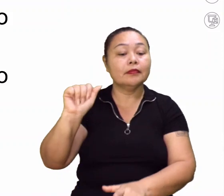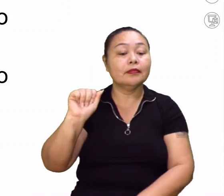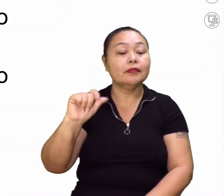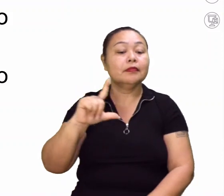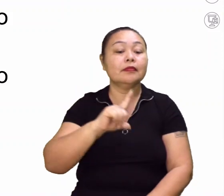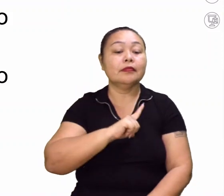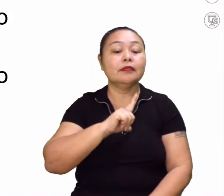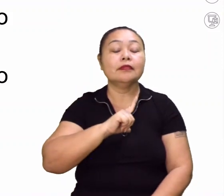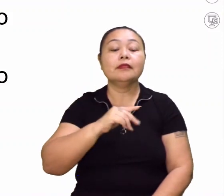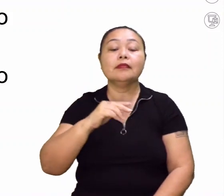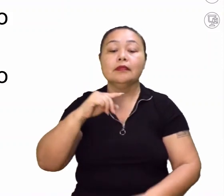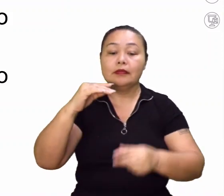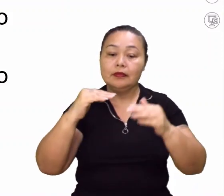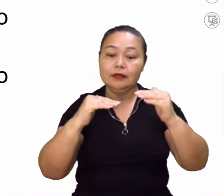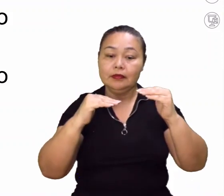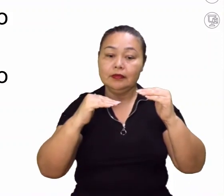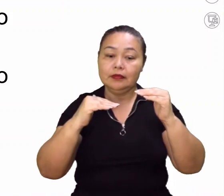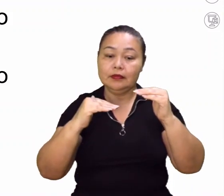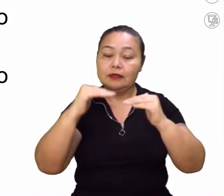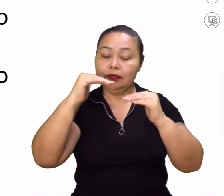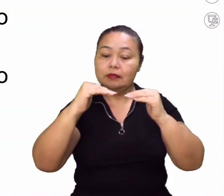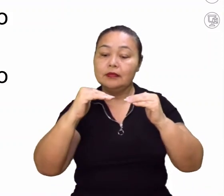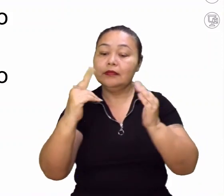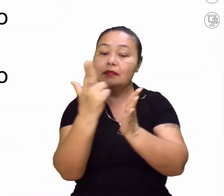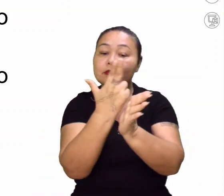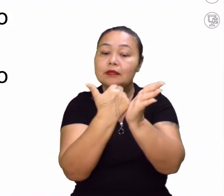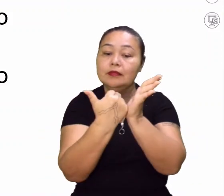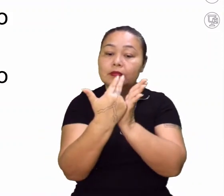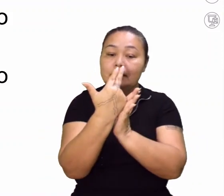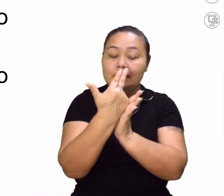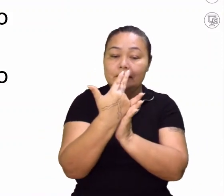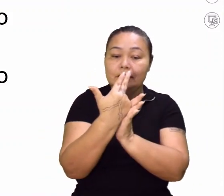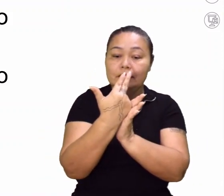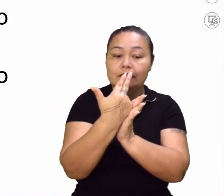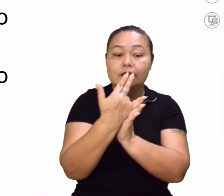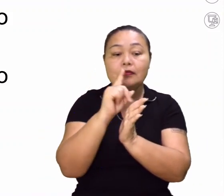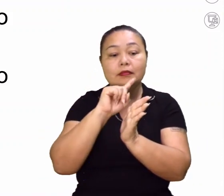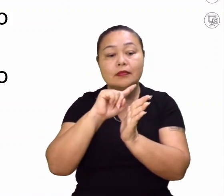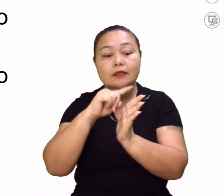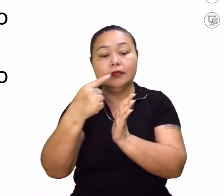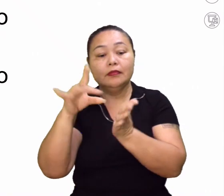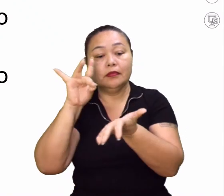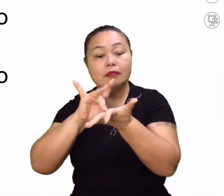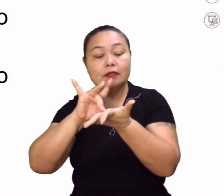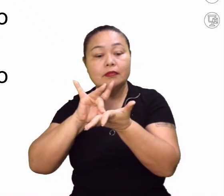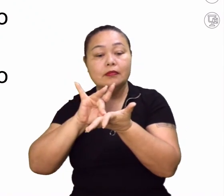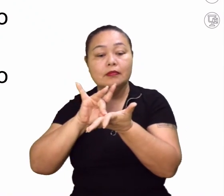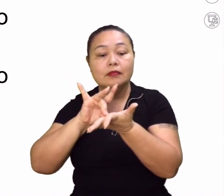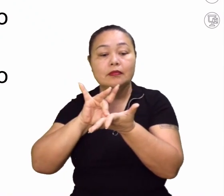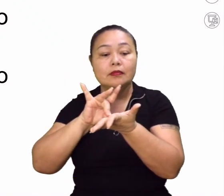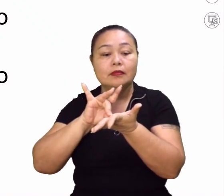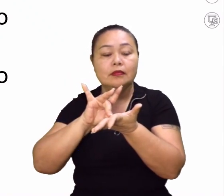tem que expressa a proporção entre o desenho e o real